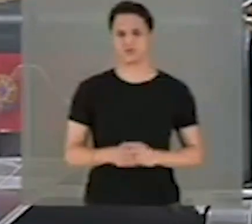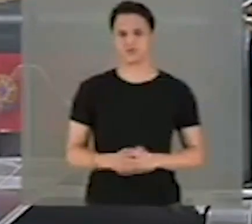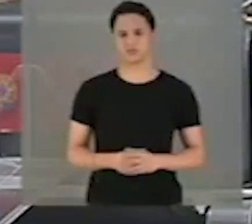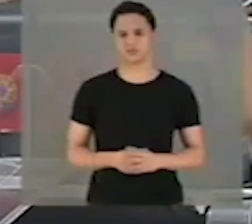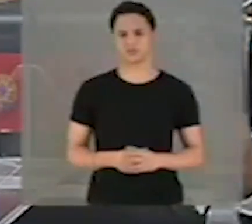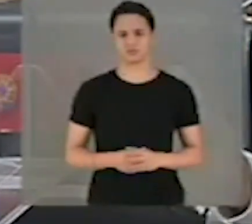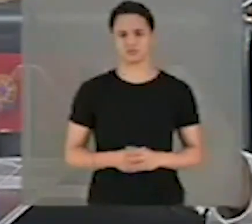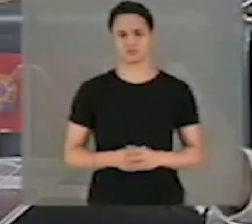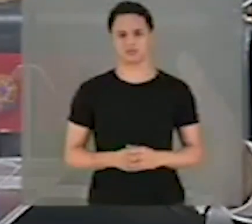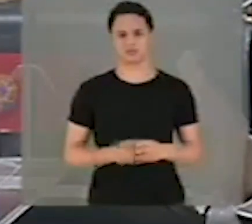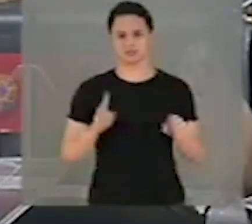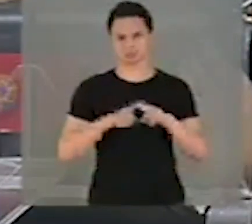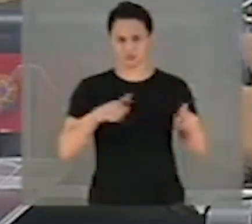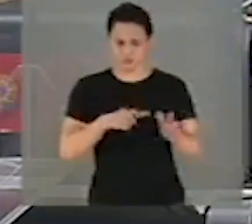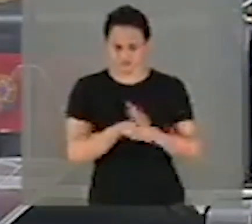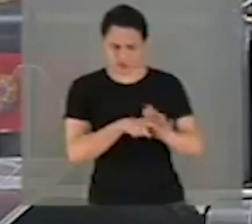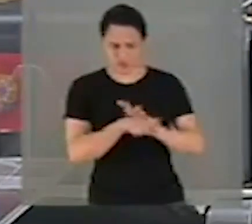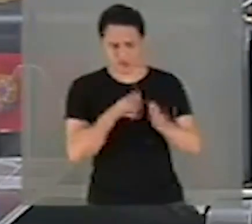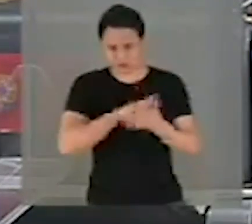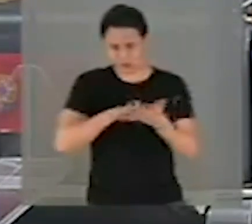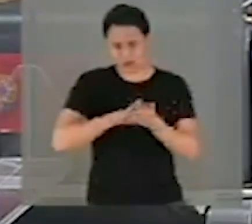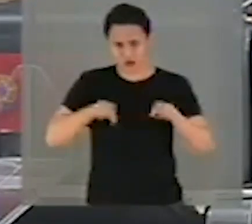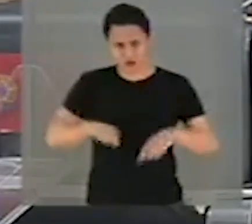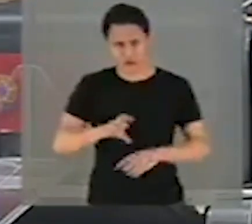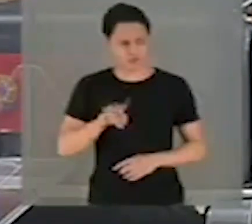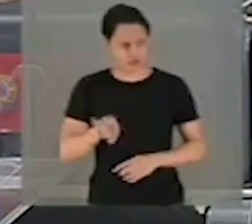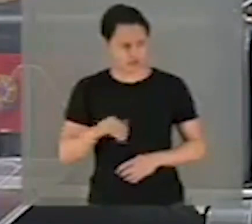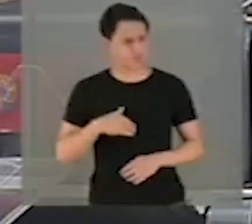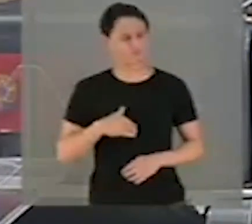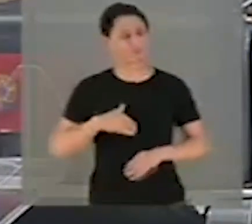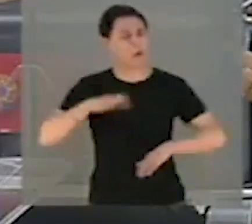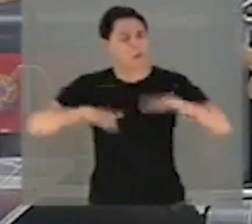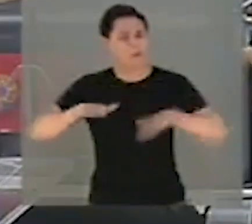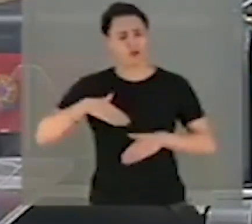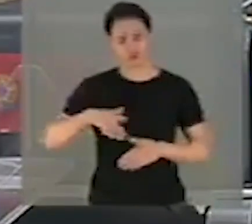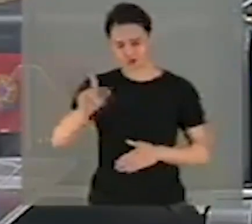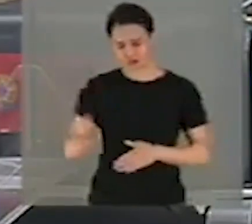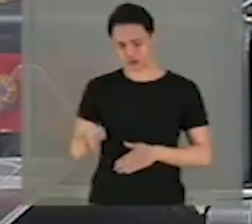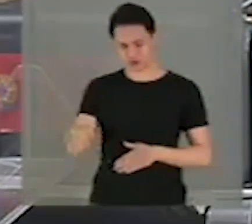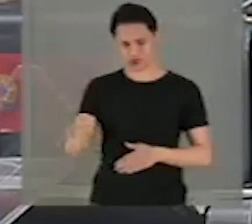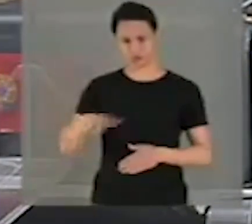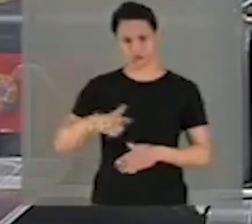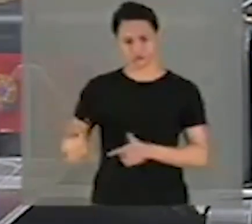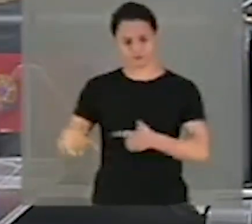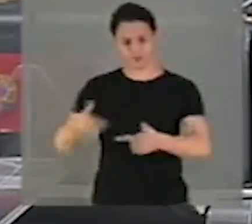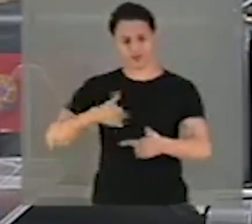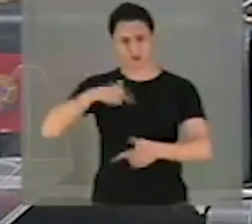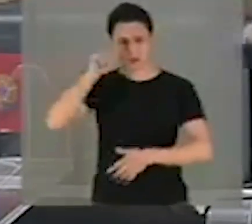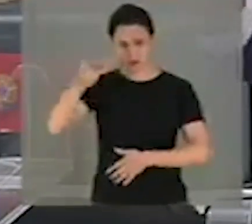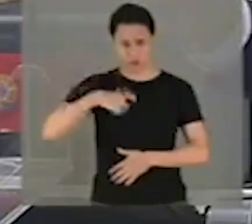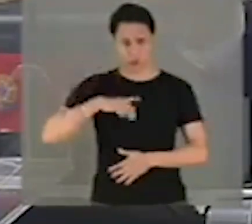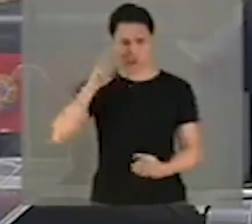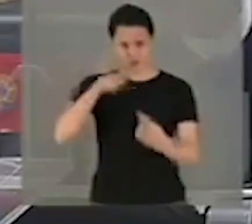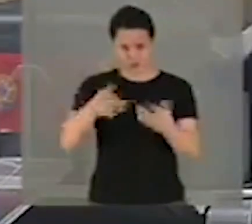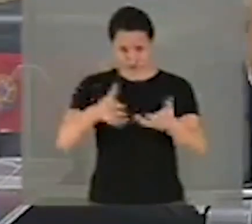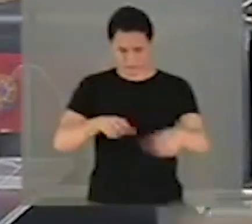Mas isso não foi investigado no âmbito desta CPI. Será que esses gestores tomaram essas medidas com a intenção de matar